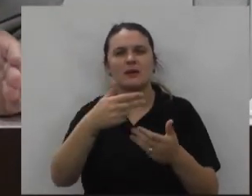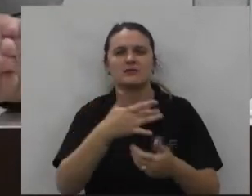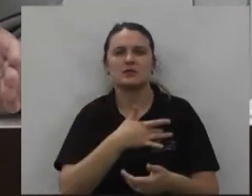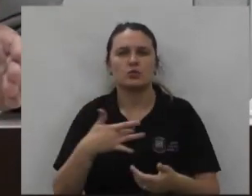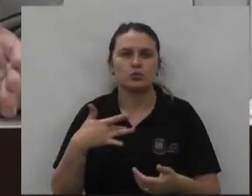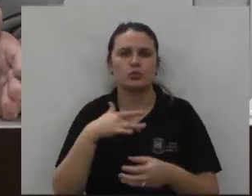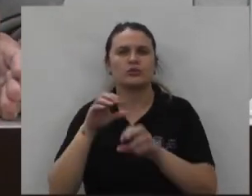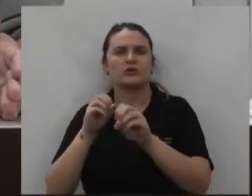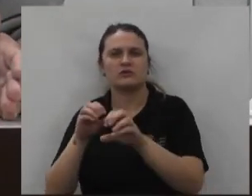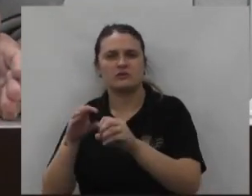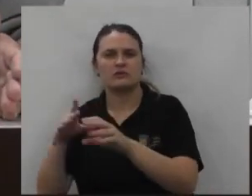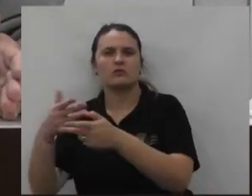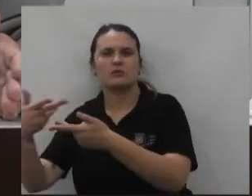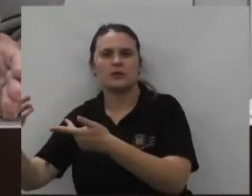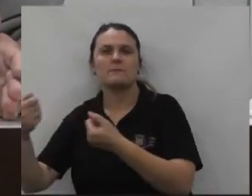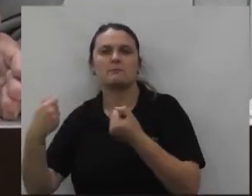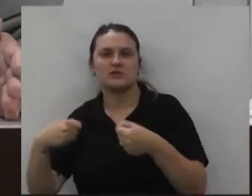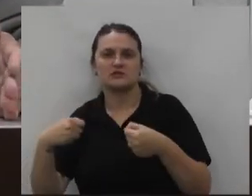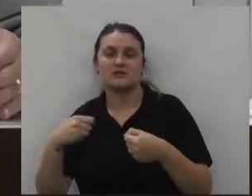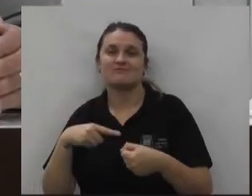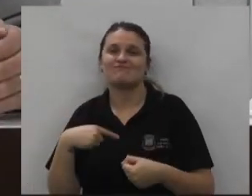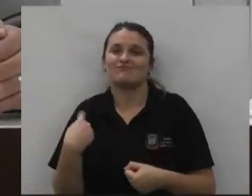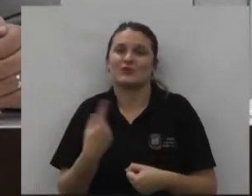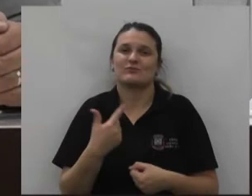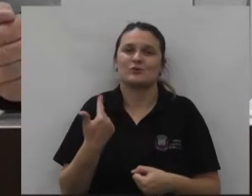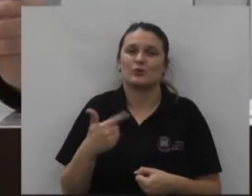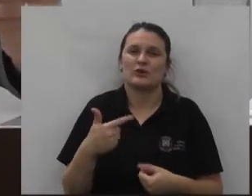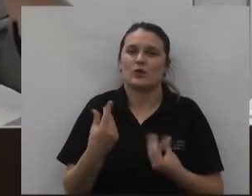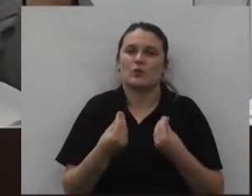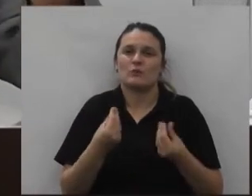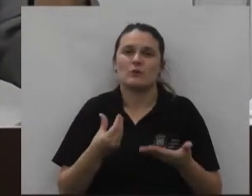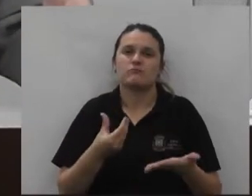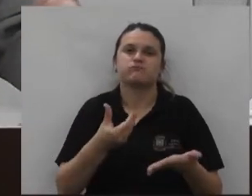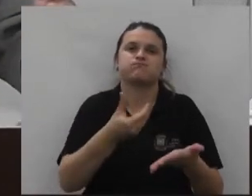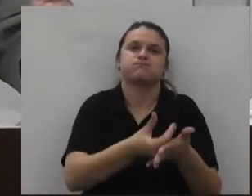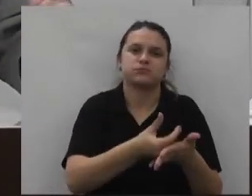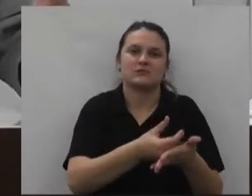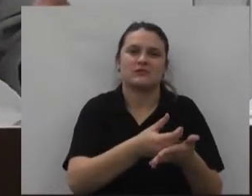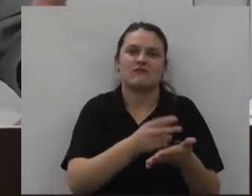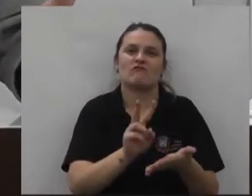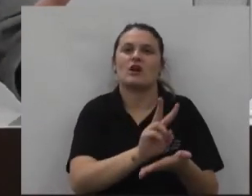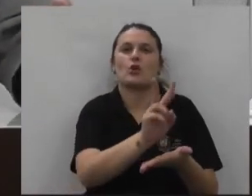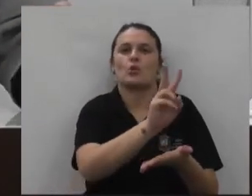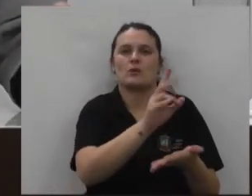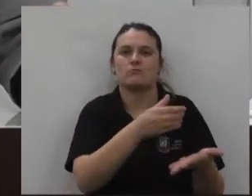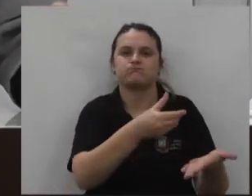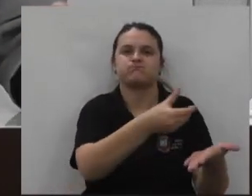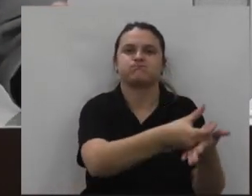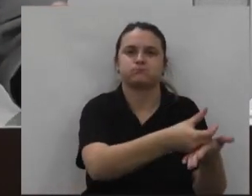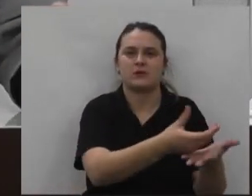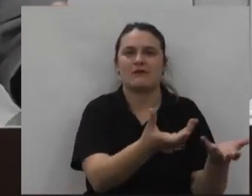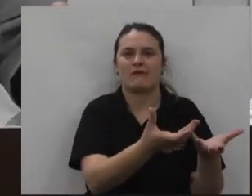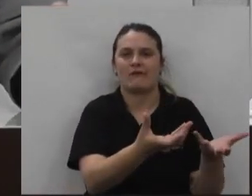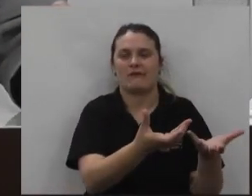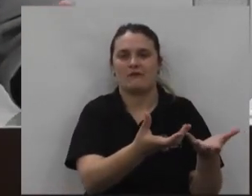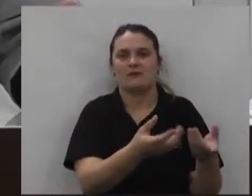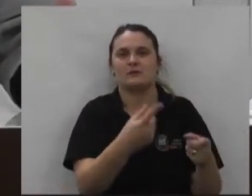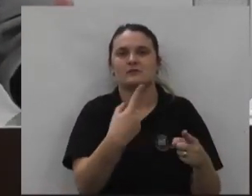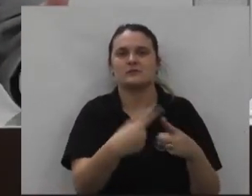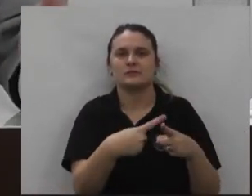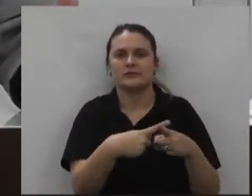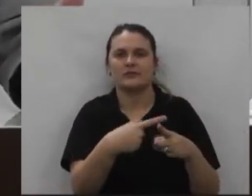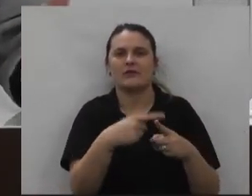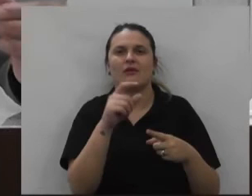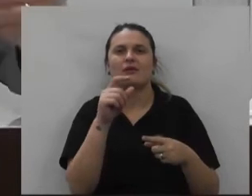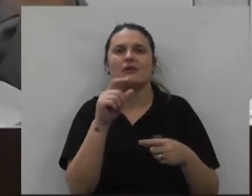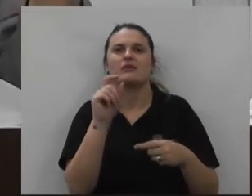de ter orçamento então nós não temos como contemplar como exatamente aquela pasta queria porque